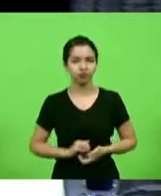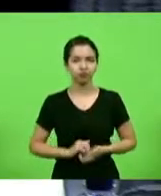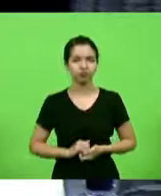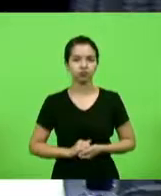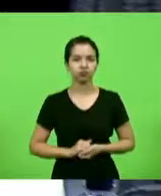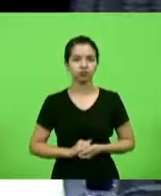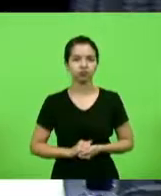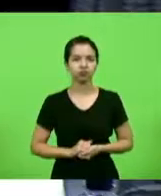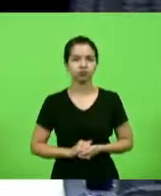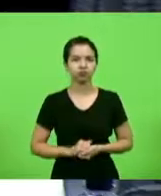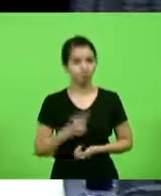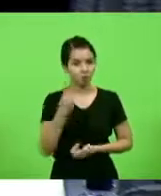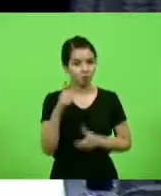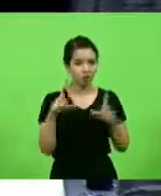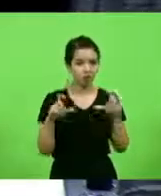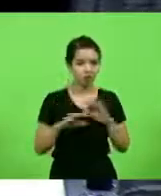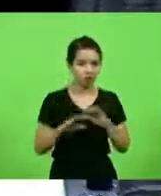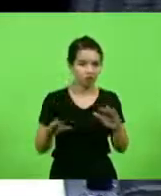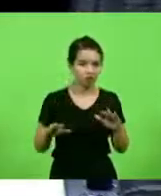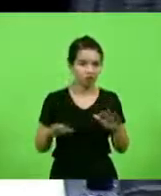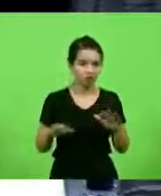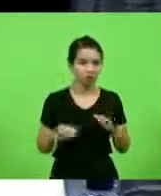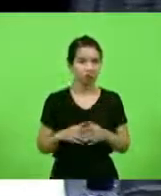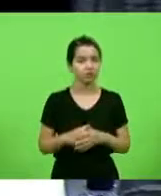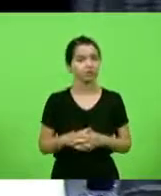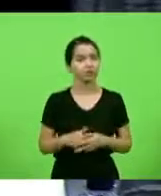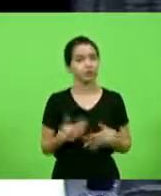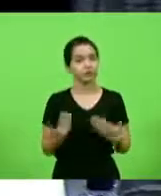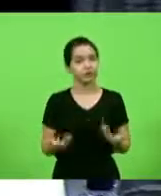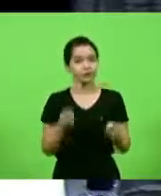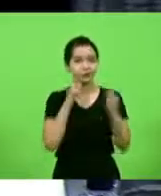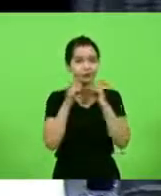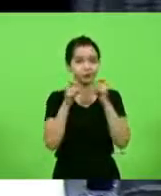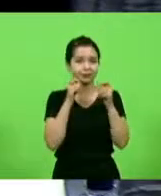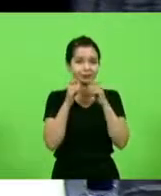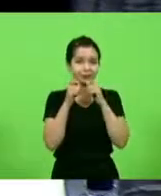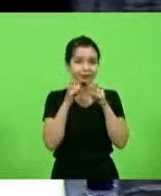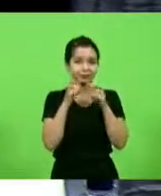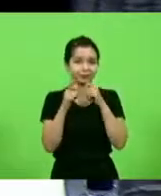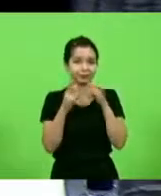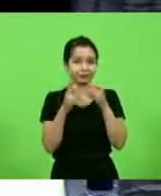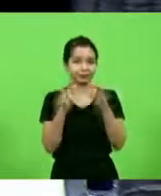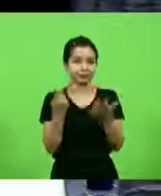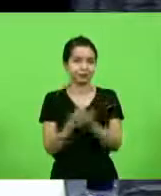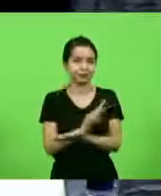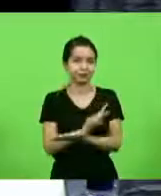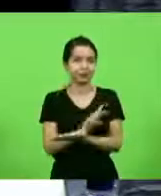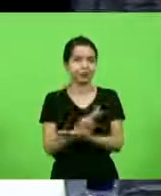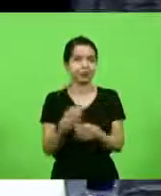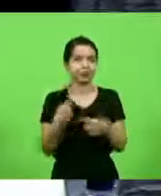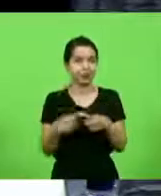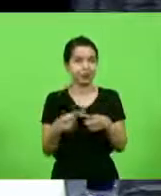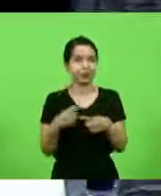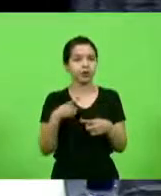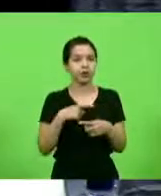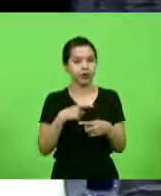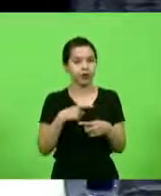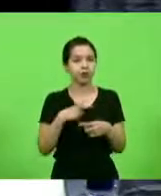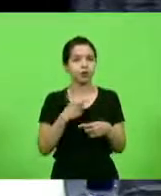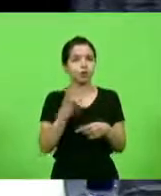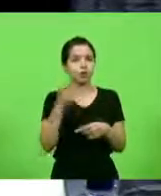Só tem uma foto. Bom, então a assessoria, a assessoria se equivocou, porque tem uma outra foto aqui,